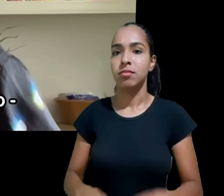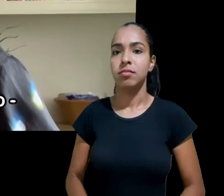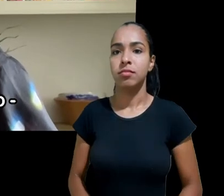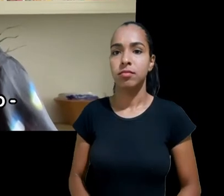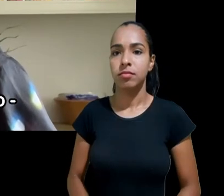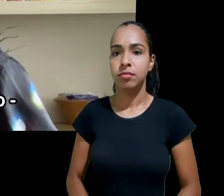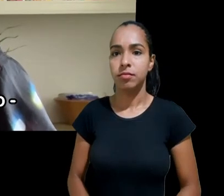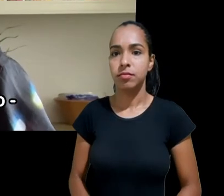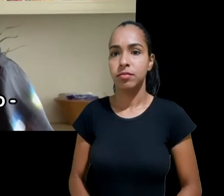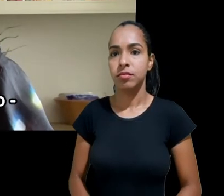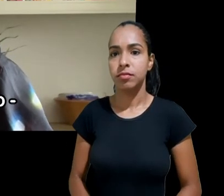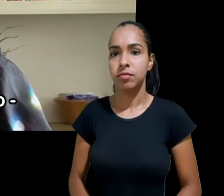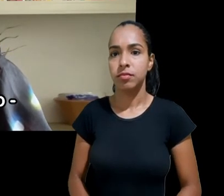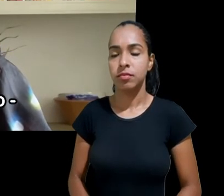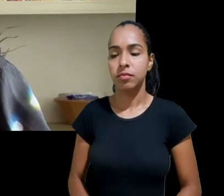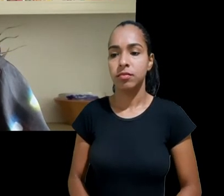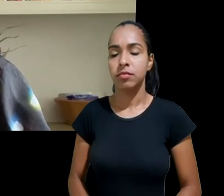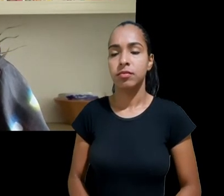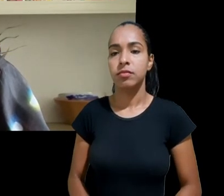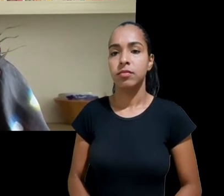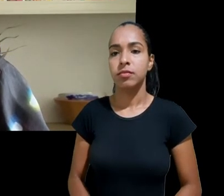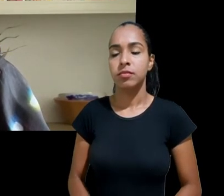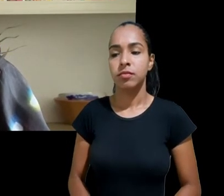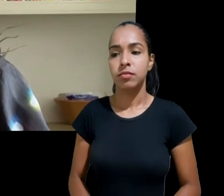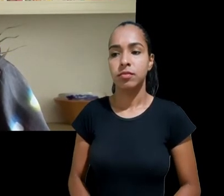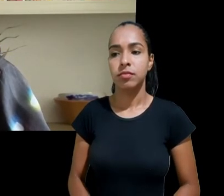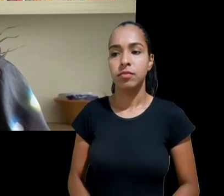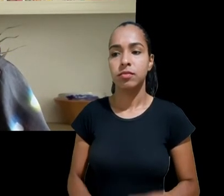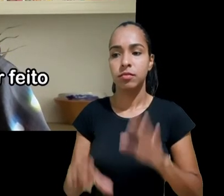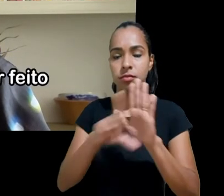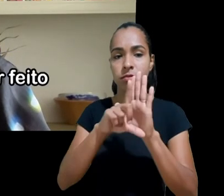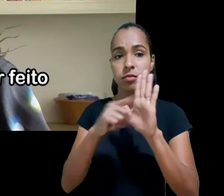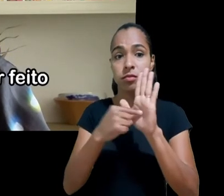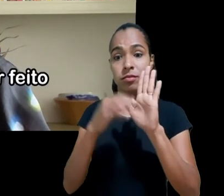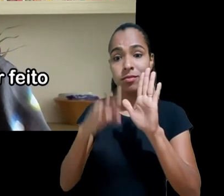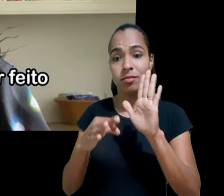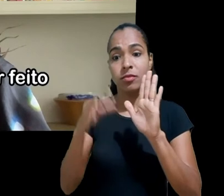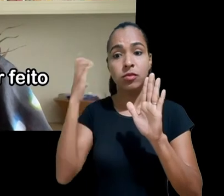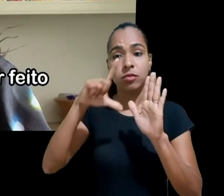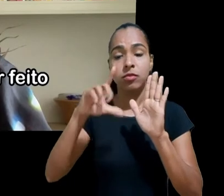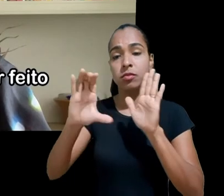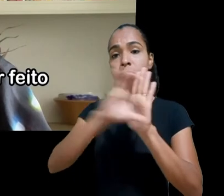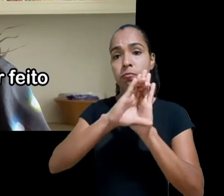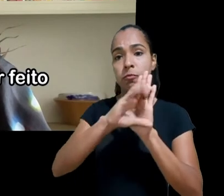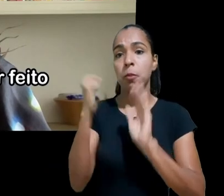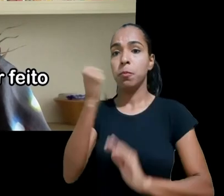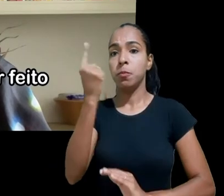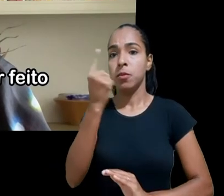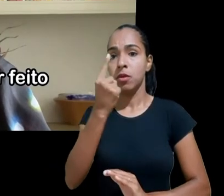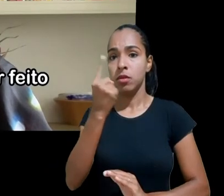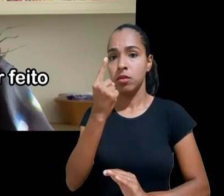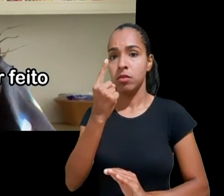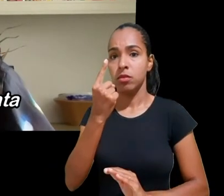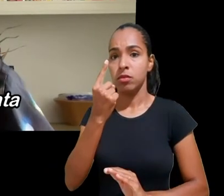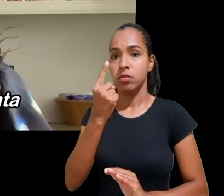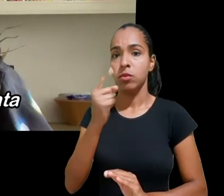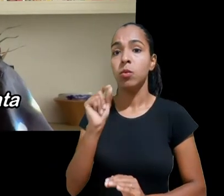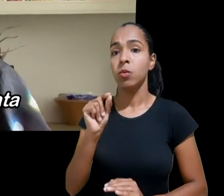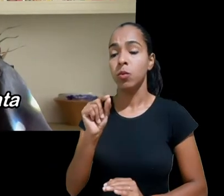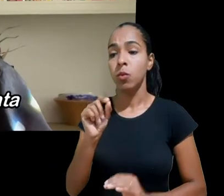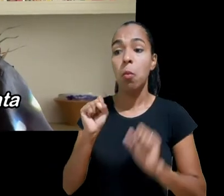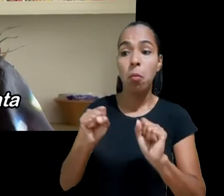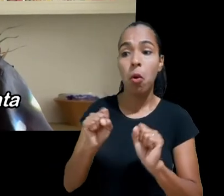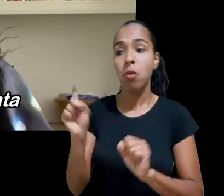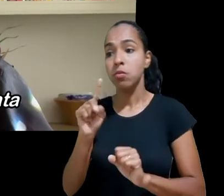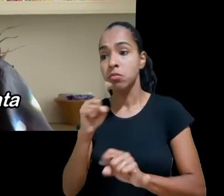ele possibilitaria um desenvolvimento de um código o primeiro além do GDPR que descreve o que pode ou não ser feito com dados de crianças contém o